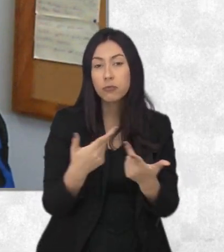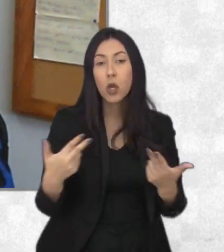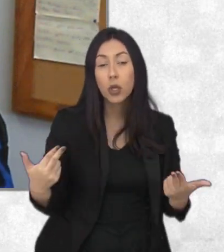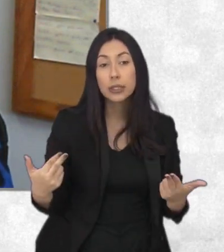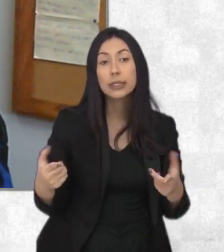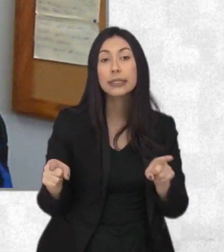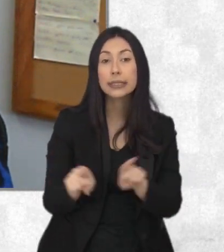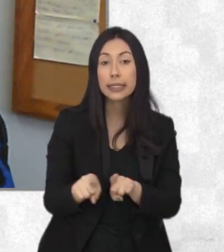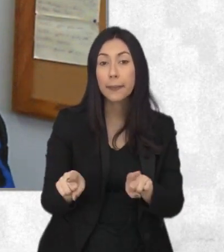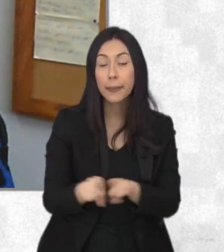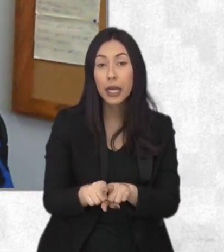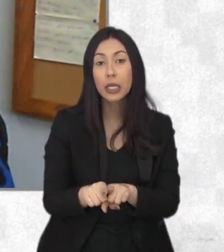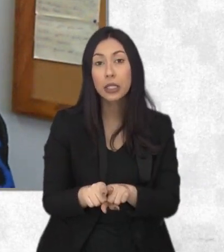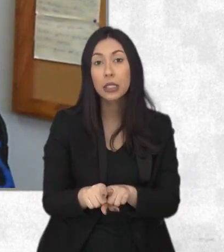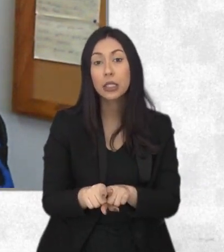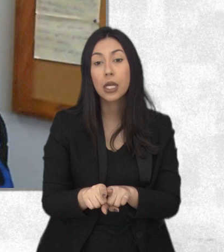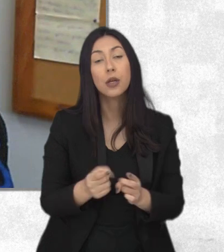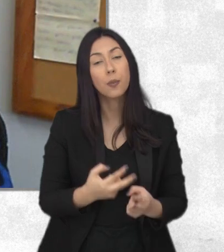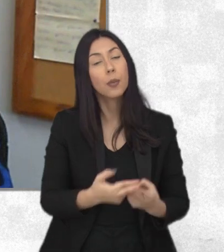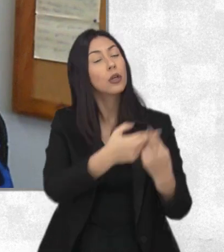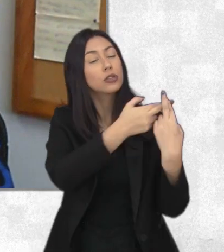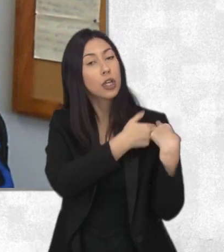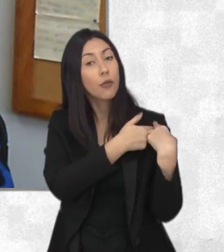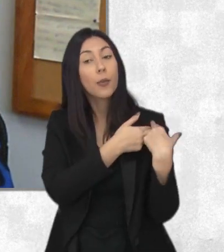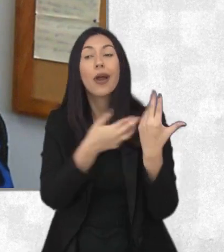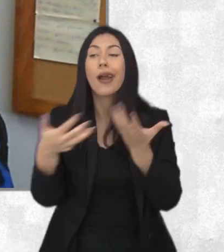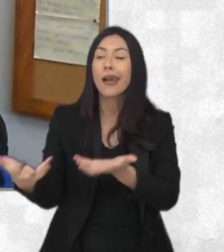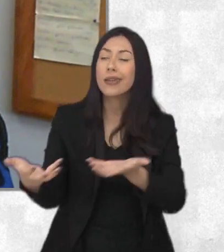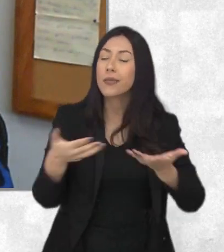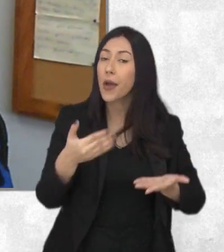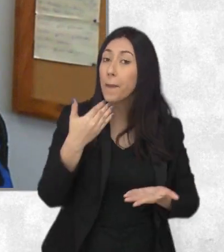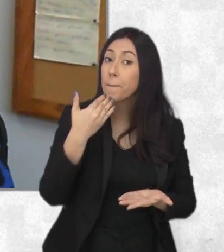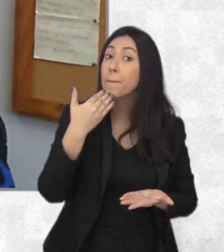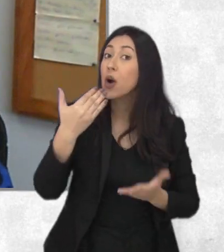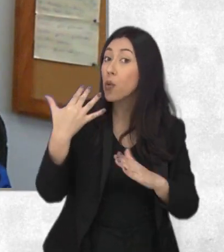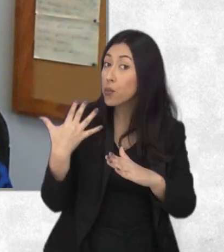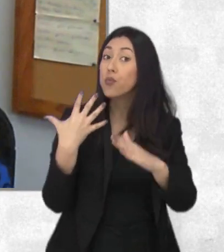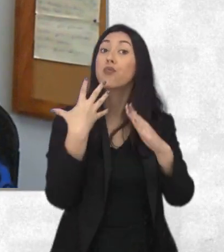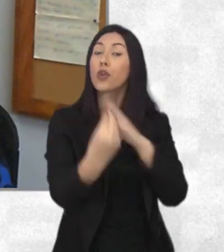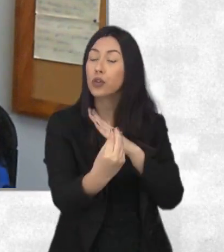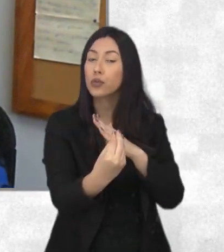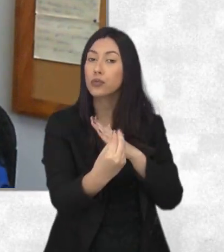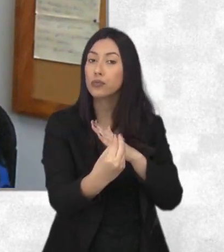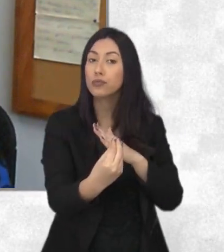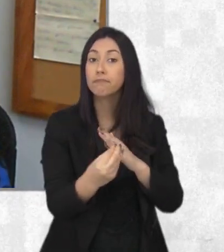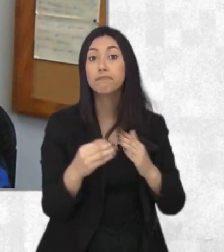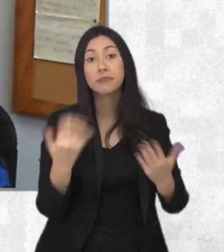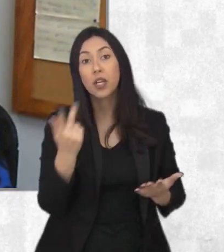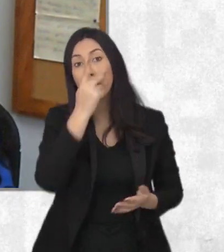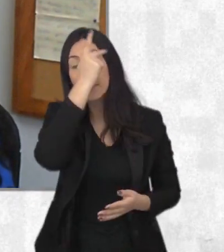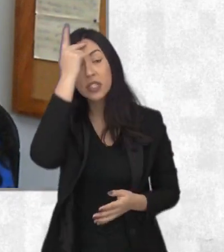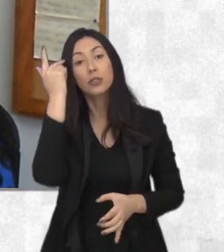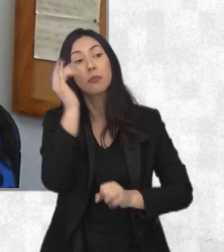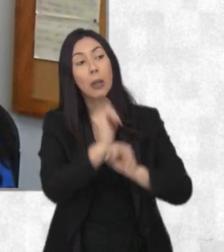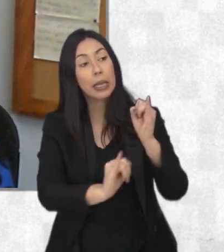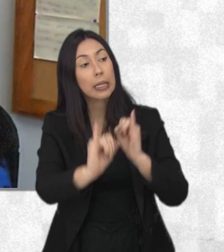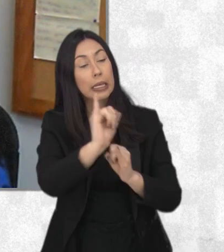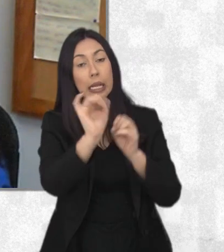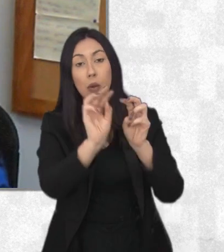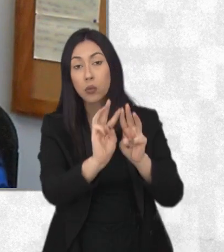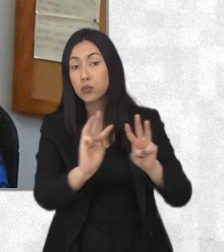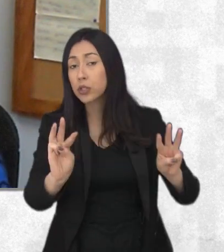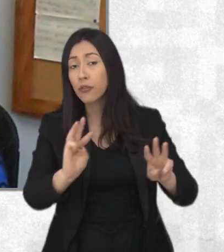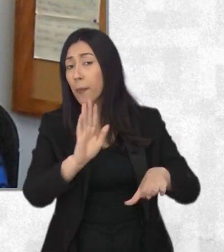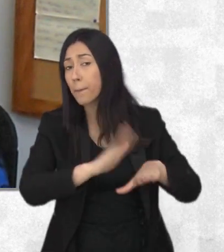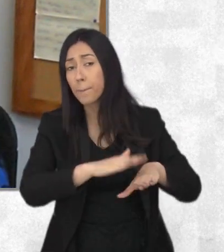das pessoas e é também o órgão responsável por receber esse pedido de refúgio. Então as pessoas entram na internet tem um site